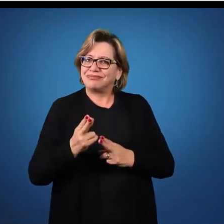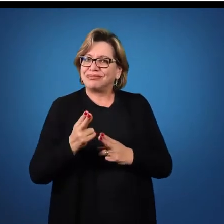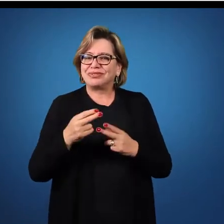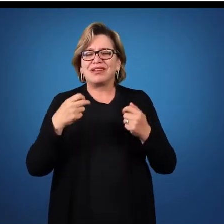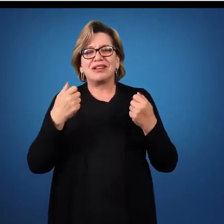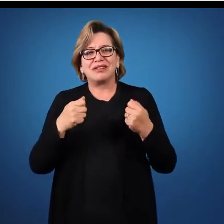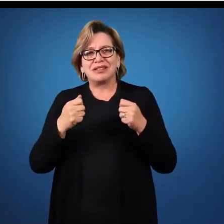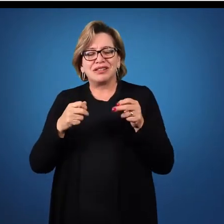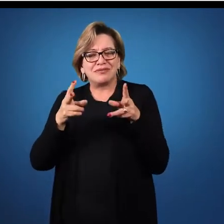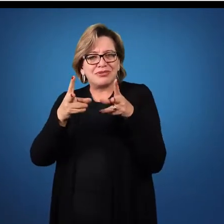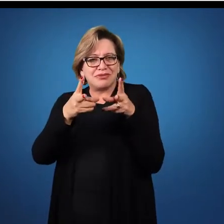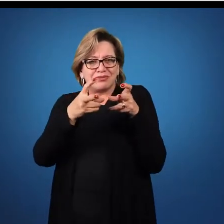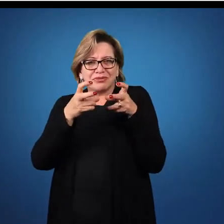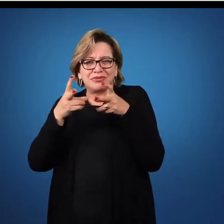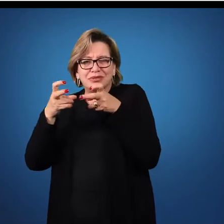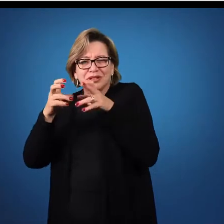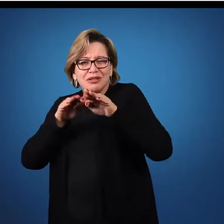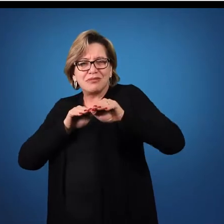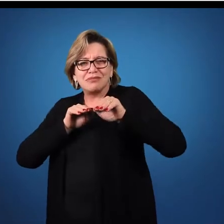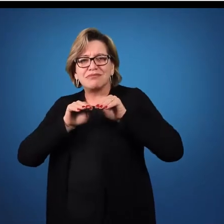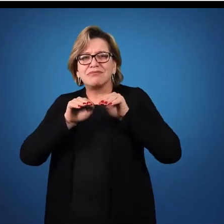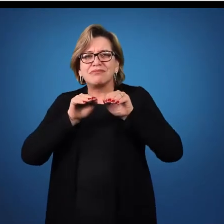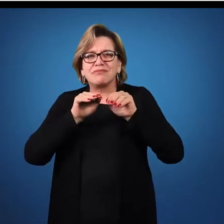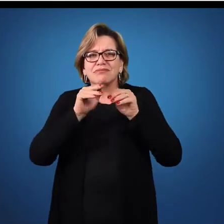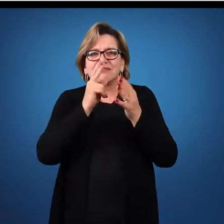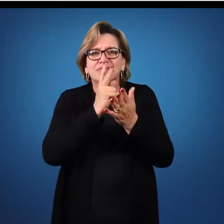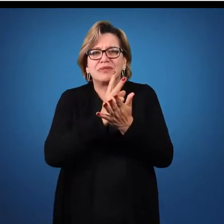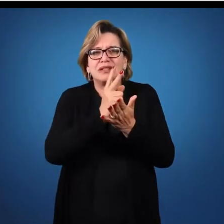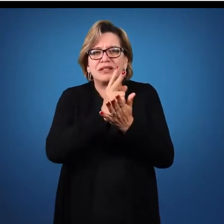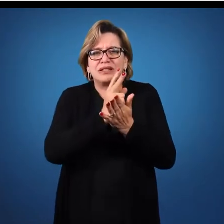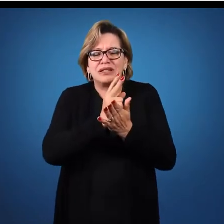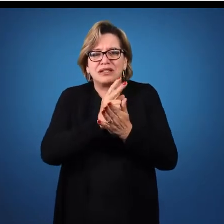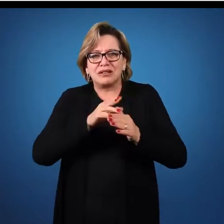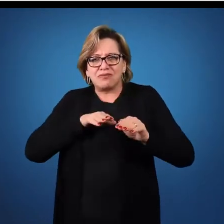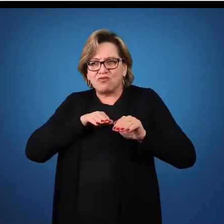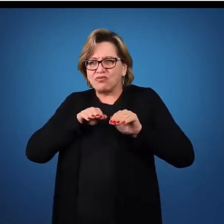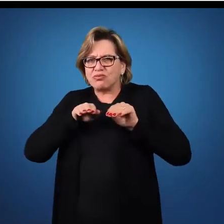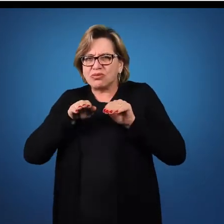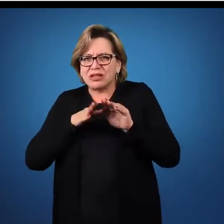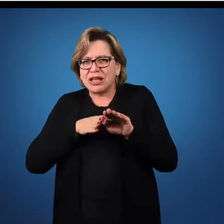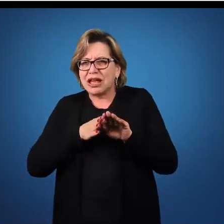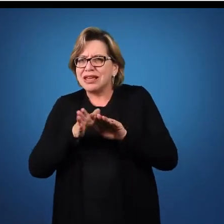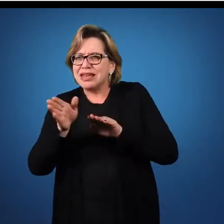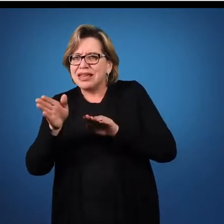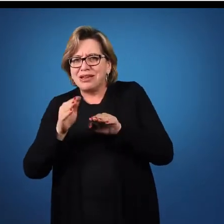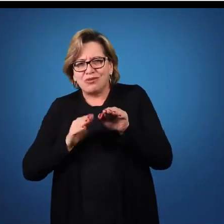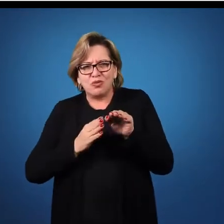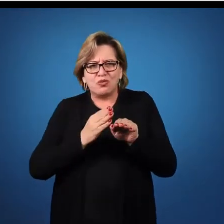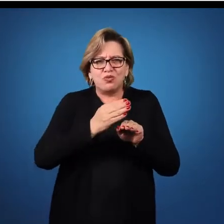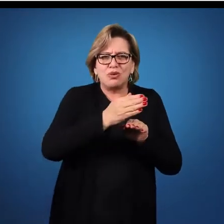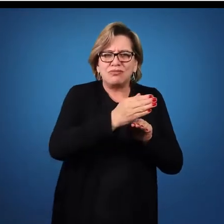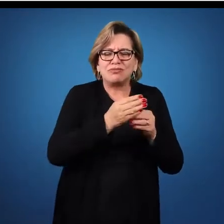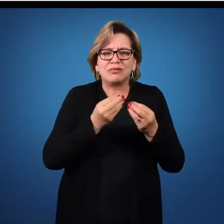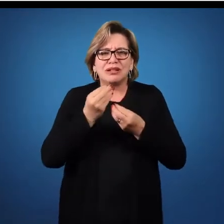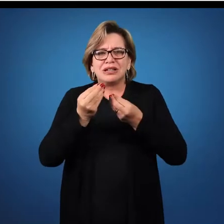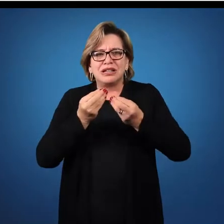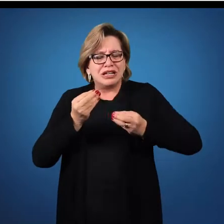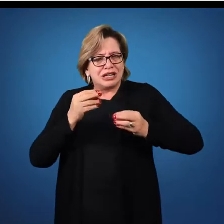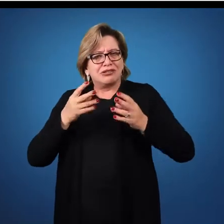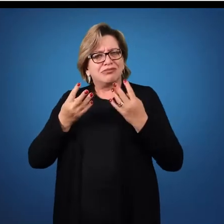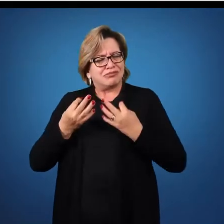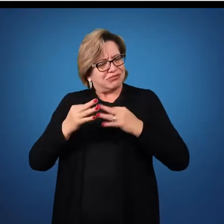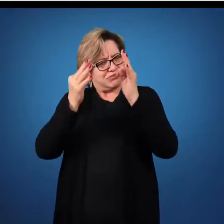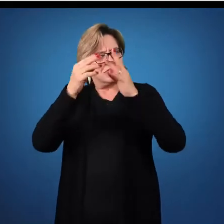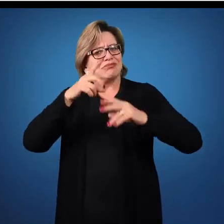Precisamos perceber cada movimento. Mover-se de um lado para o outro, mesmo que haja uma